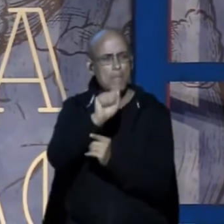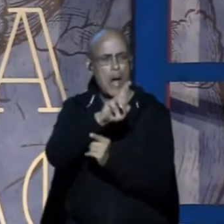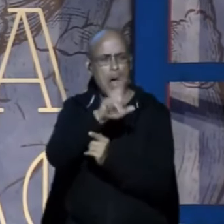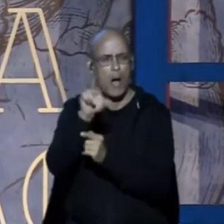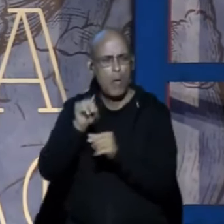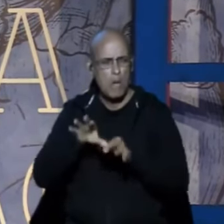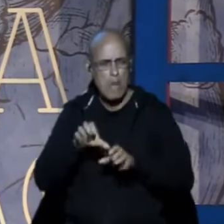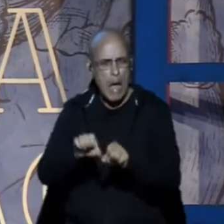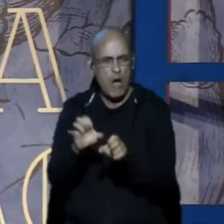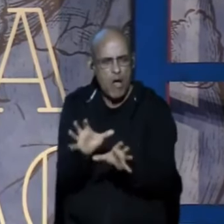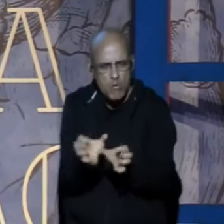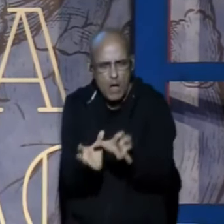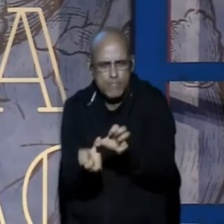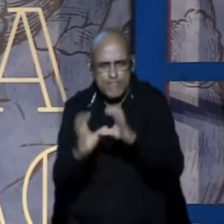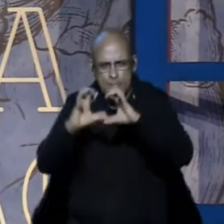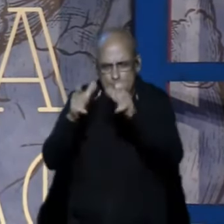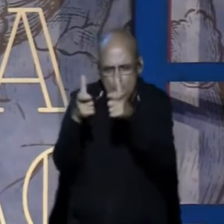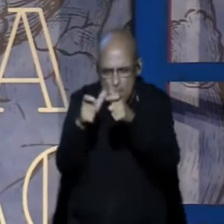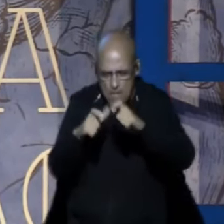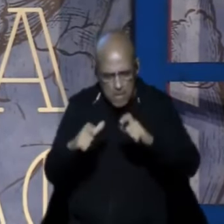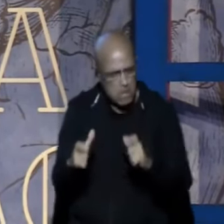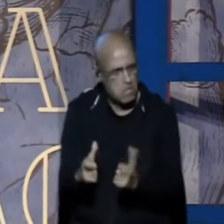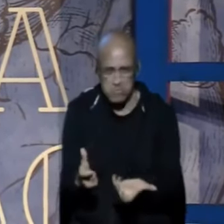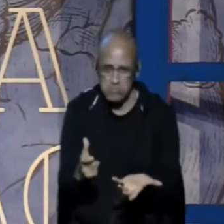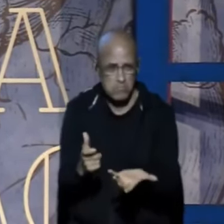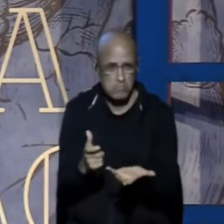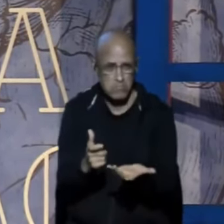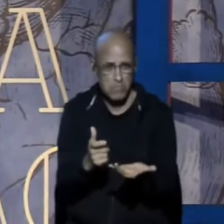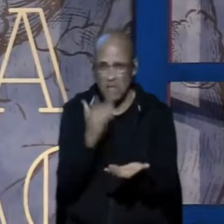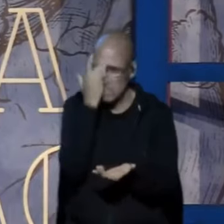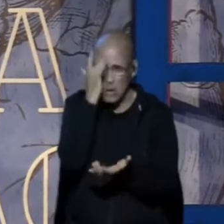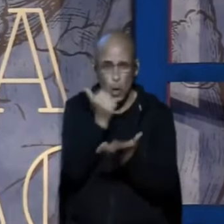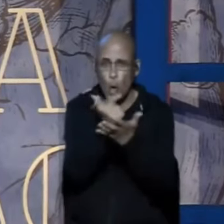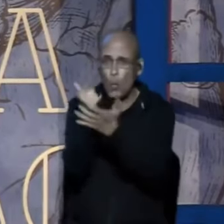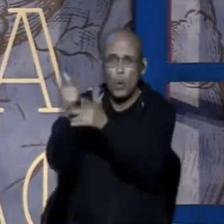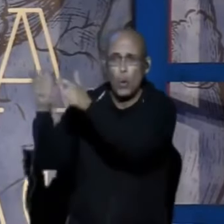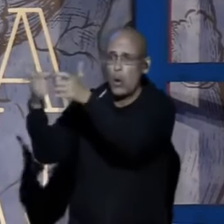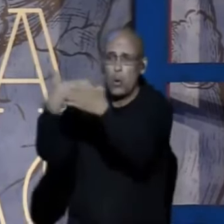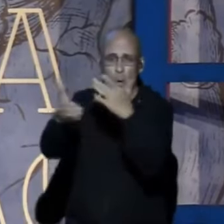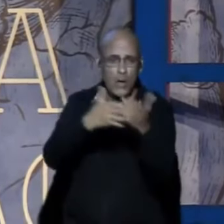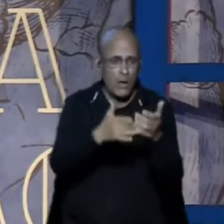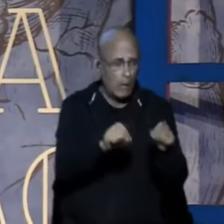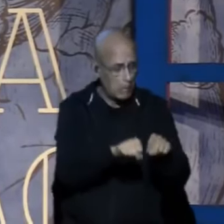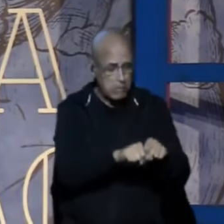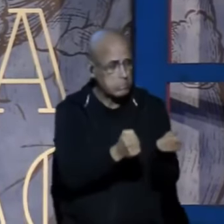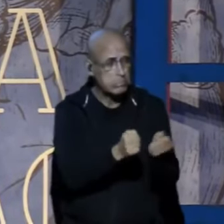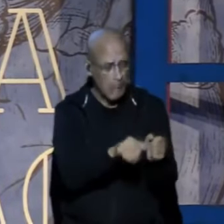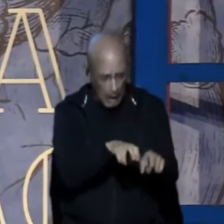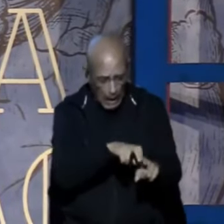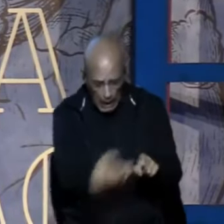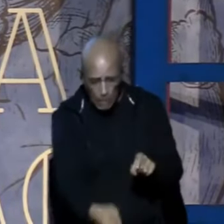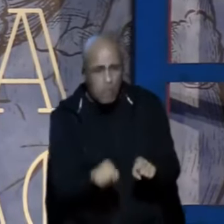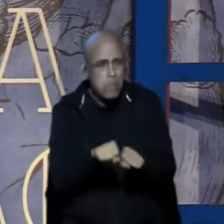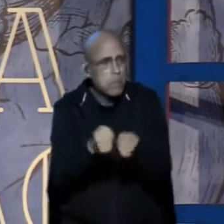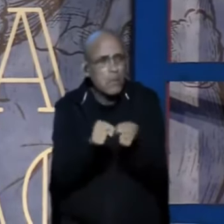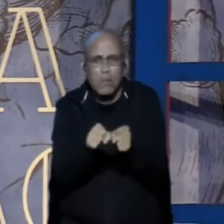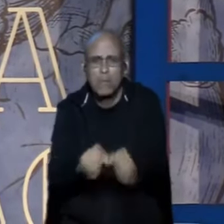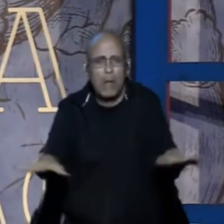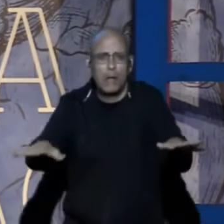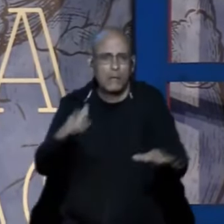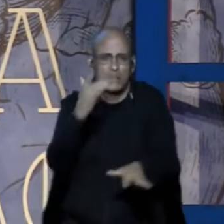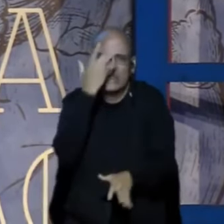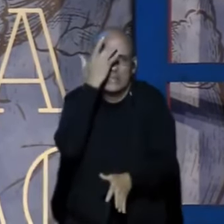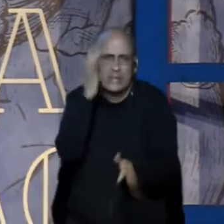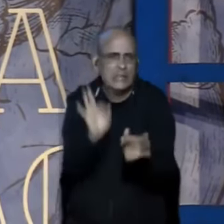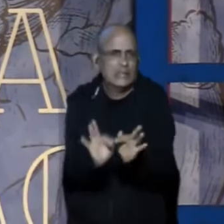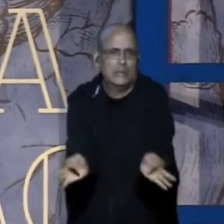Vaso de barro comum Vaso de barro que pode ser comprado em qualquer lugar Vaso de barro que quebra por qualquer coisa O vaso de barro